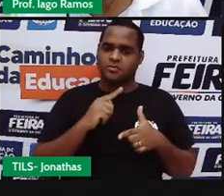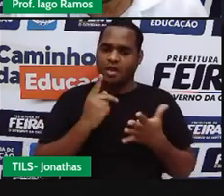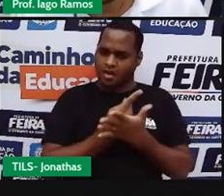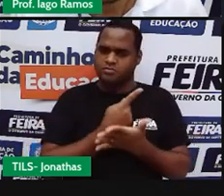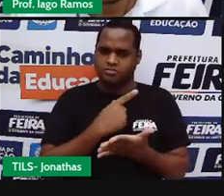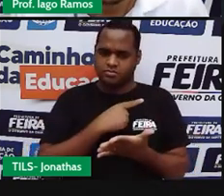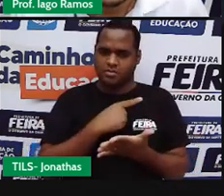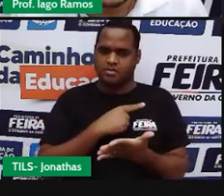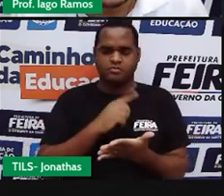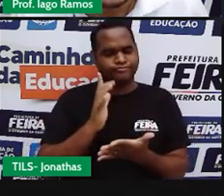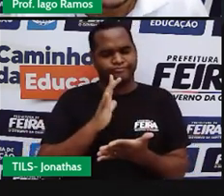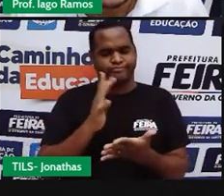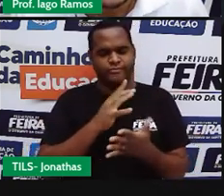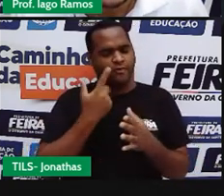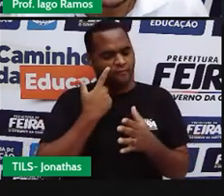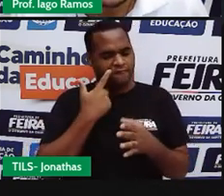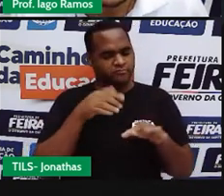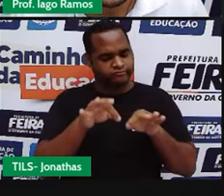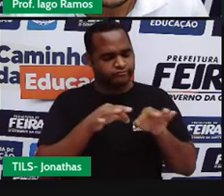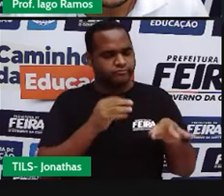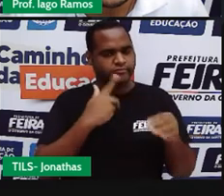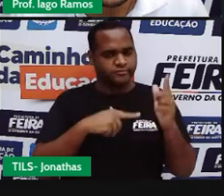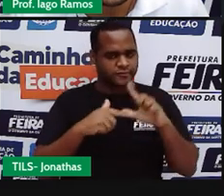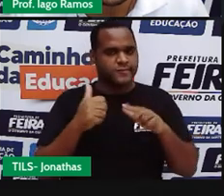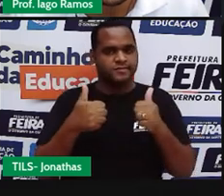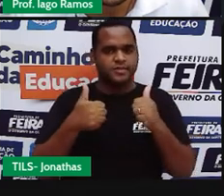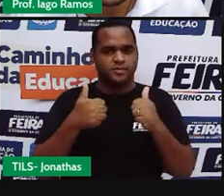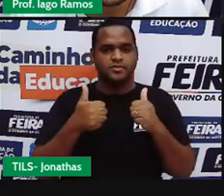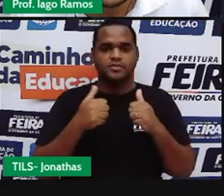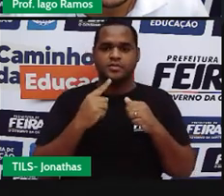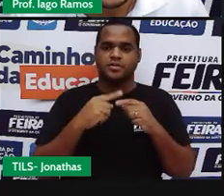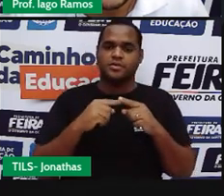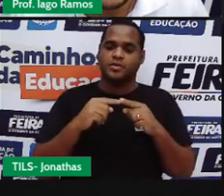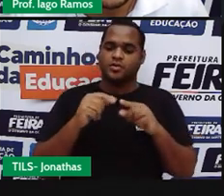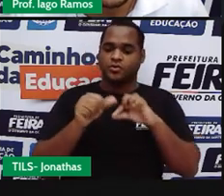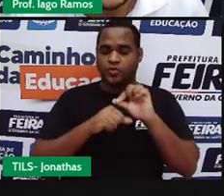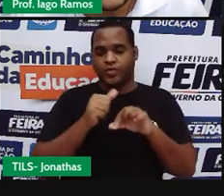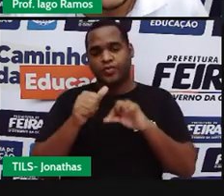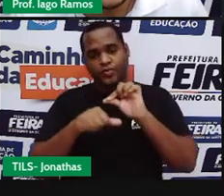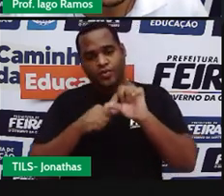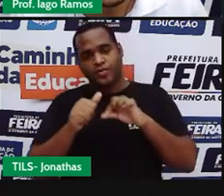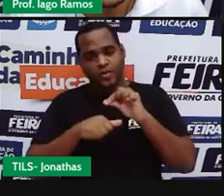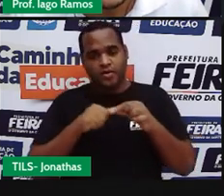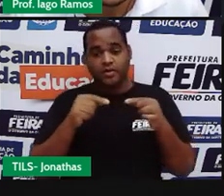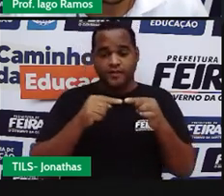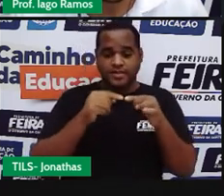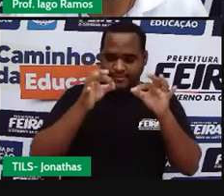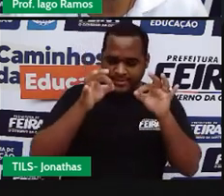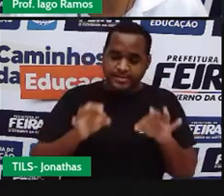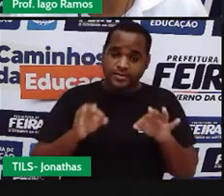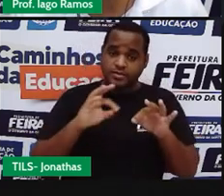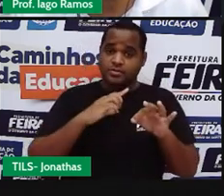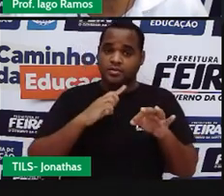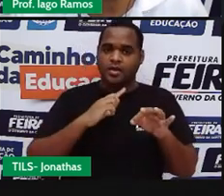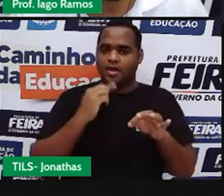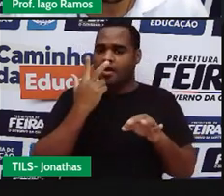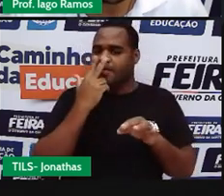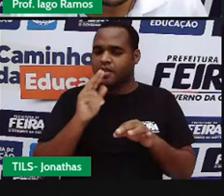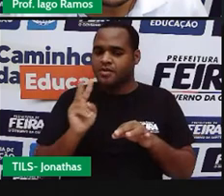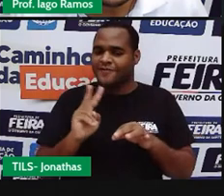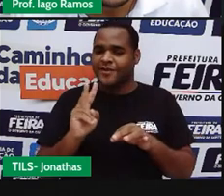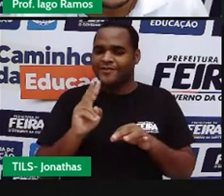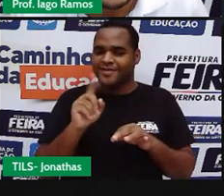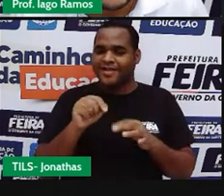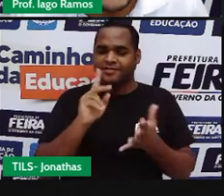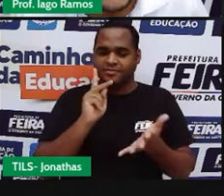corrige. Certo? Clicou aqui, clicou aqui. Agora fez certinho. Apareceu um valor para o